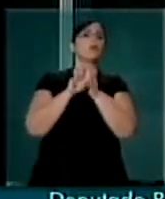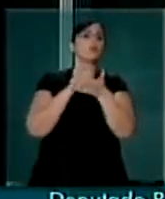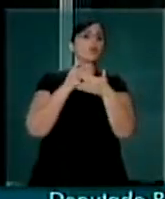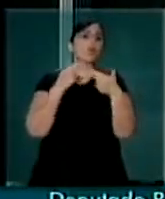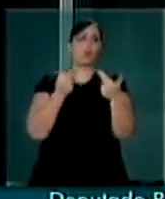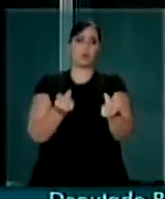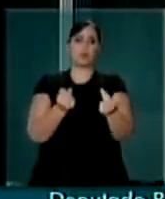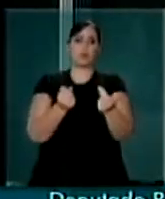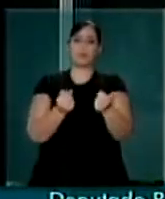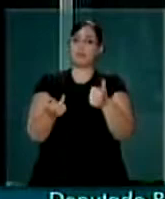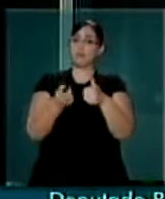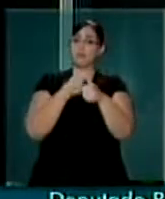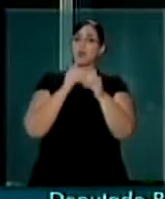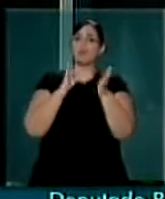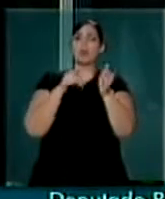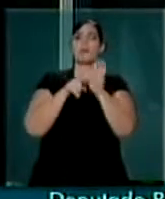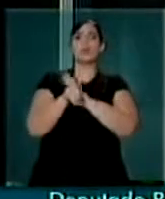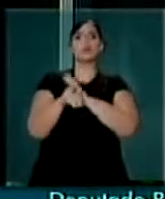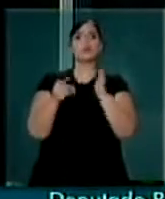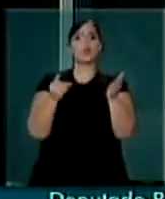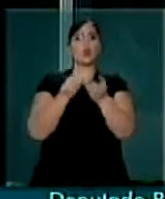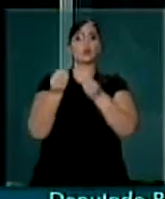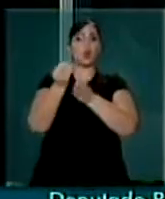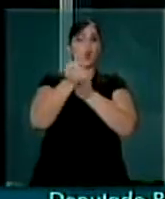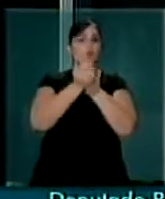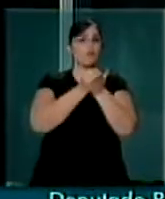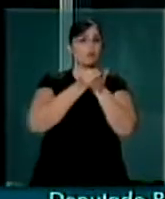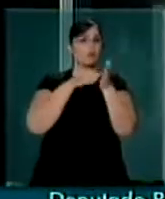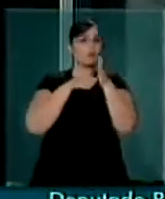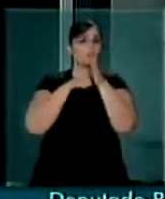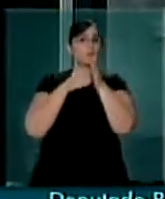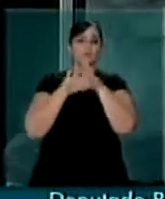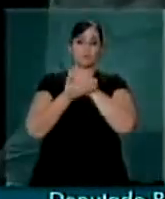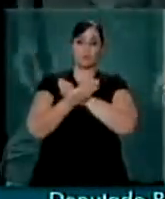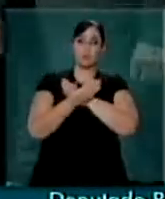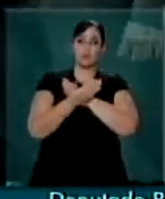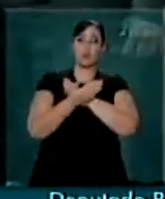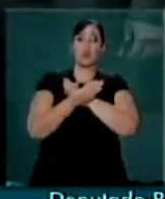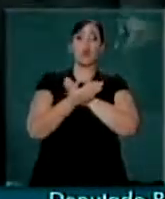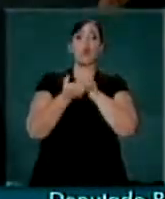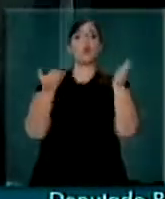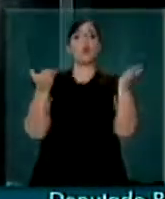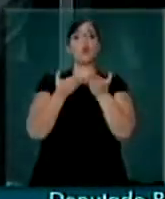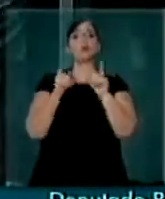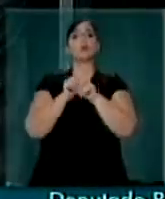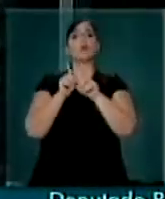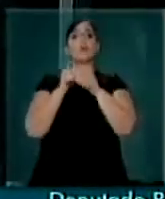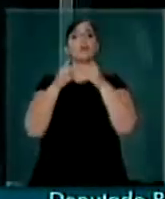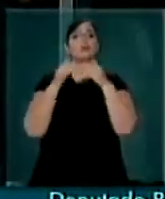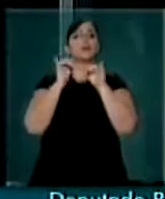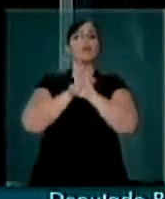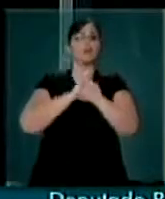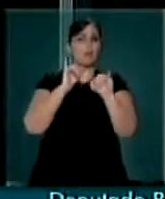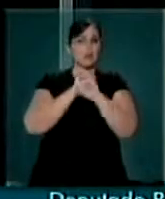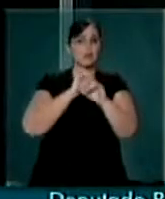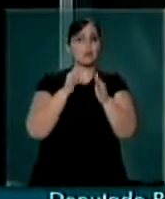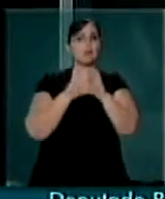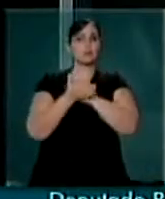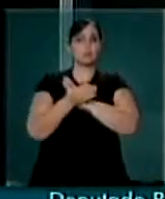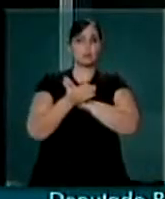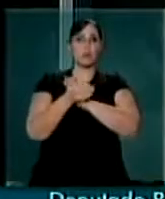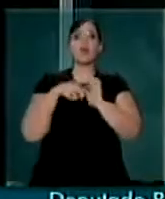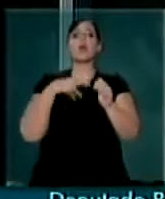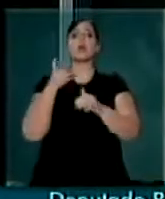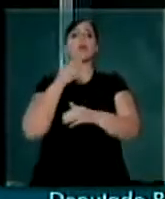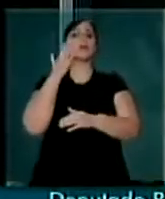O primeiro já fiz hoje em forma de ofício, ontem e hoje em forma de pedido de informação. Eu gostaria de